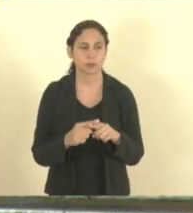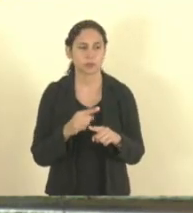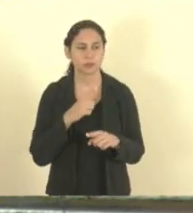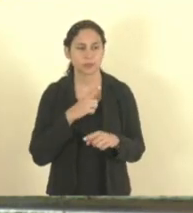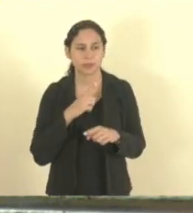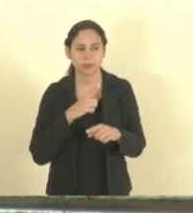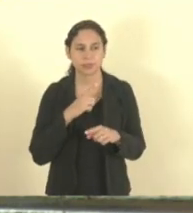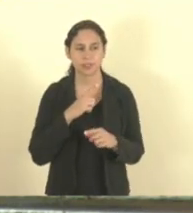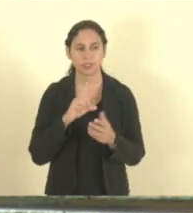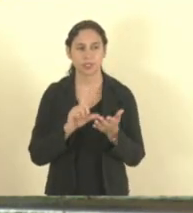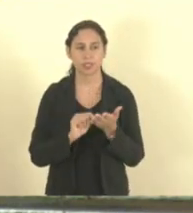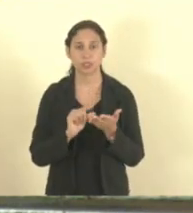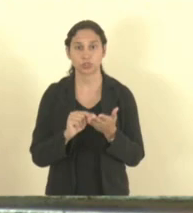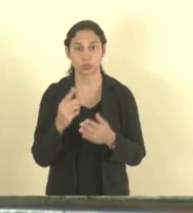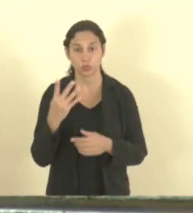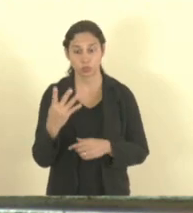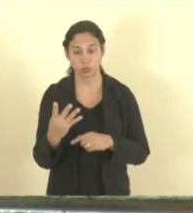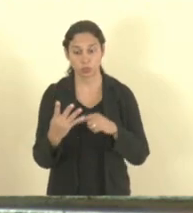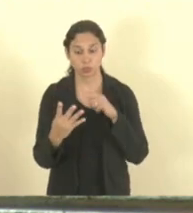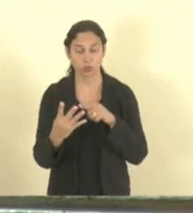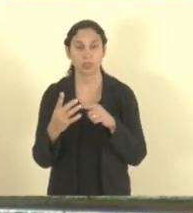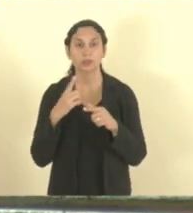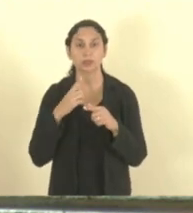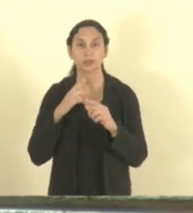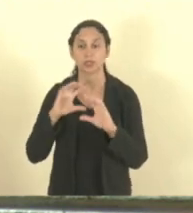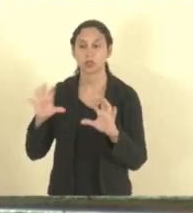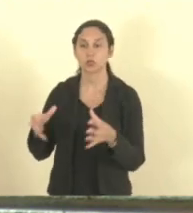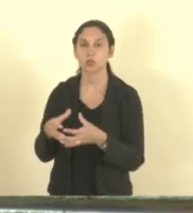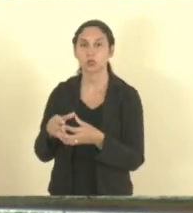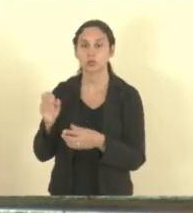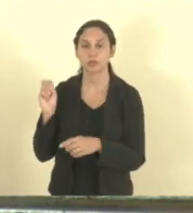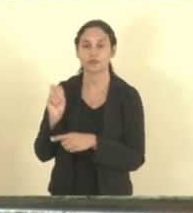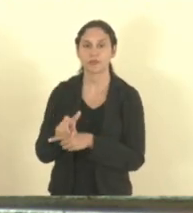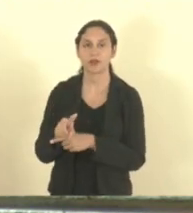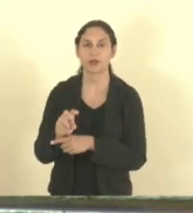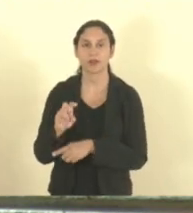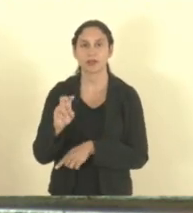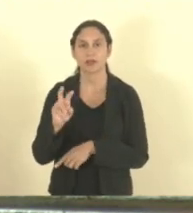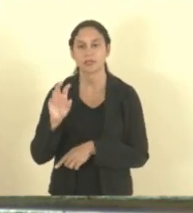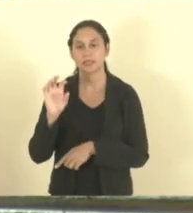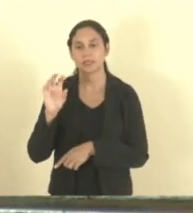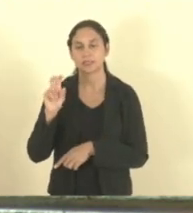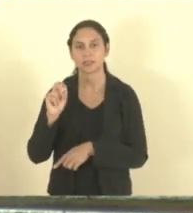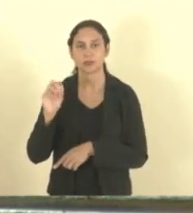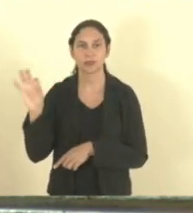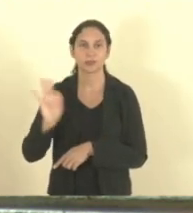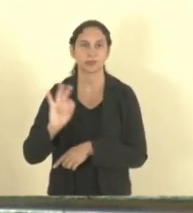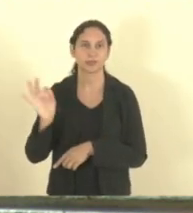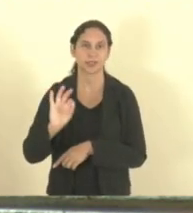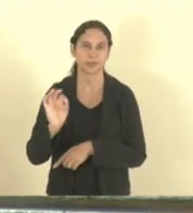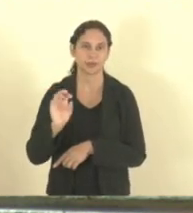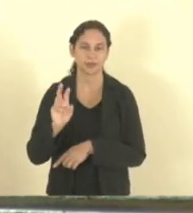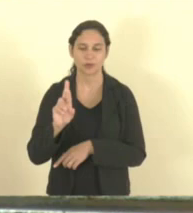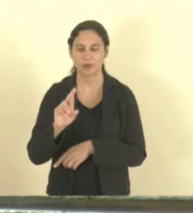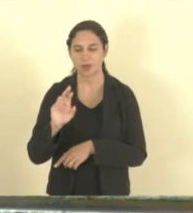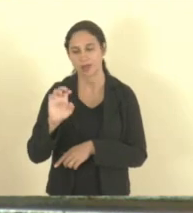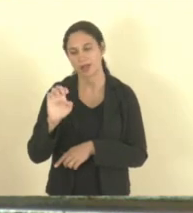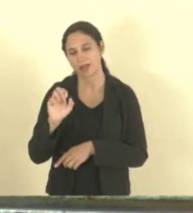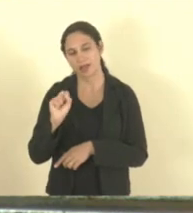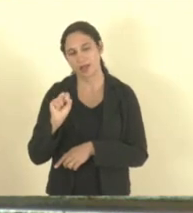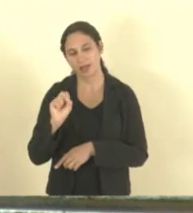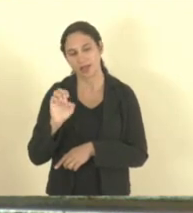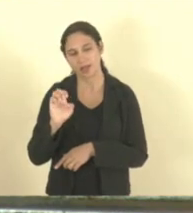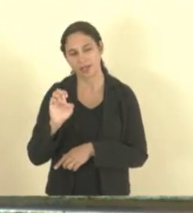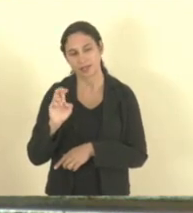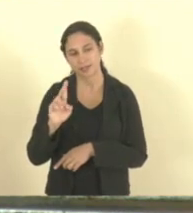no artigo 4, por exemplo, uma reserva de 50% de vagas para mulheres editais culturais no homem do Estado do Espírito Santo. Eu costumo